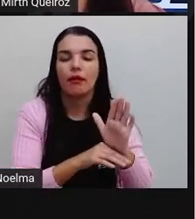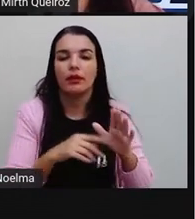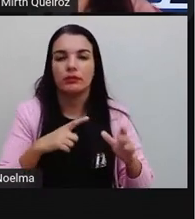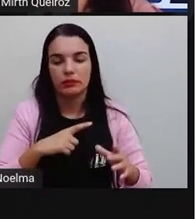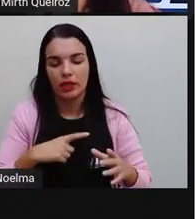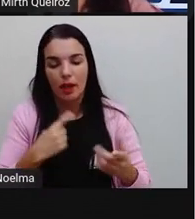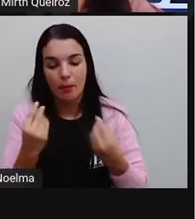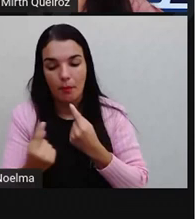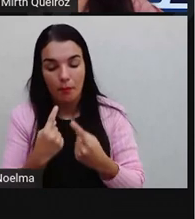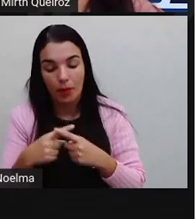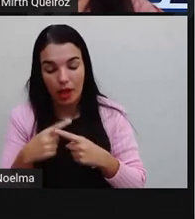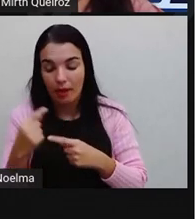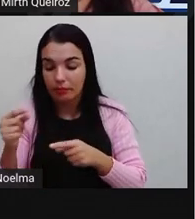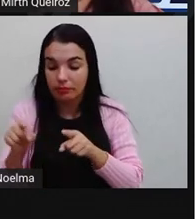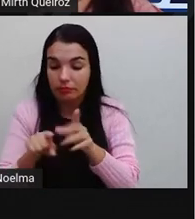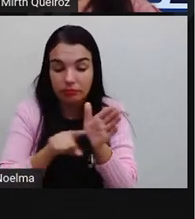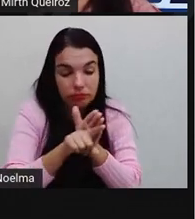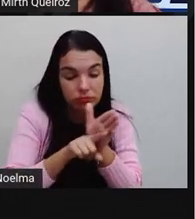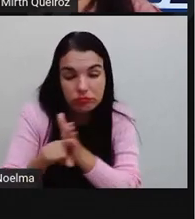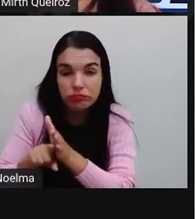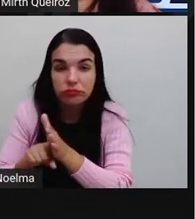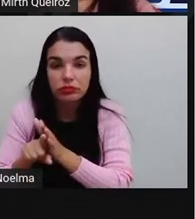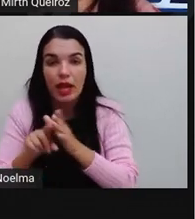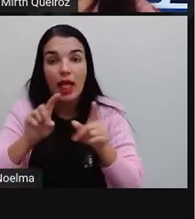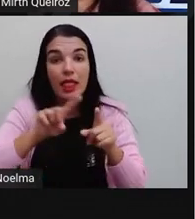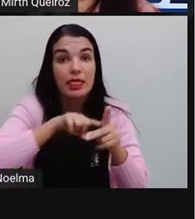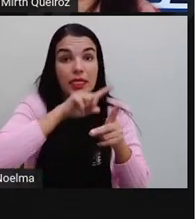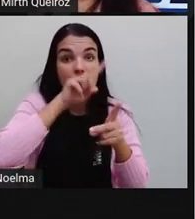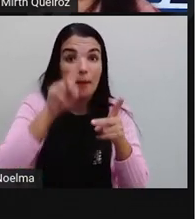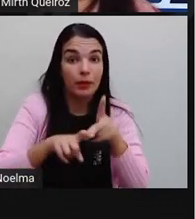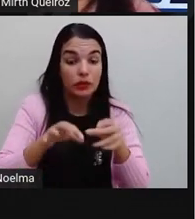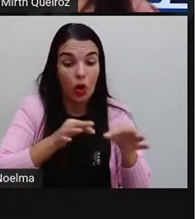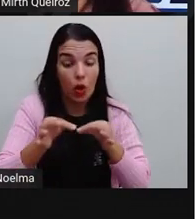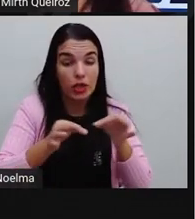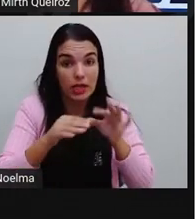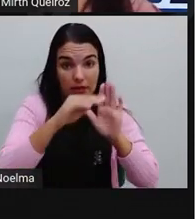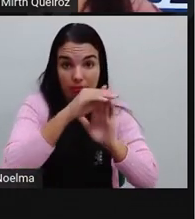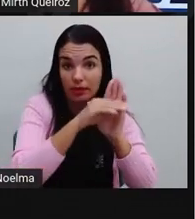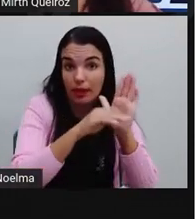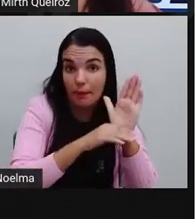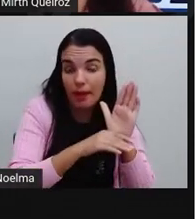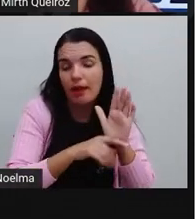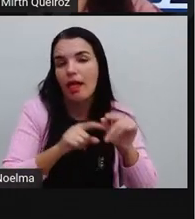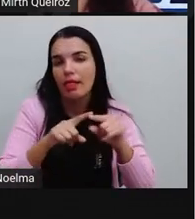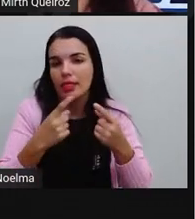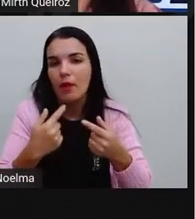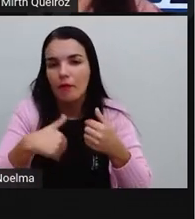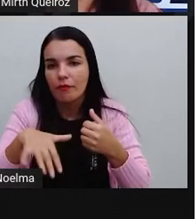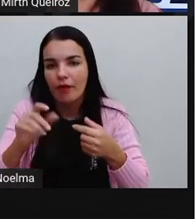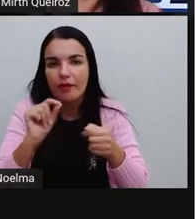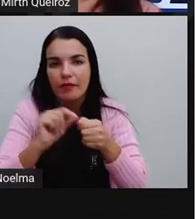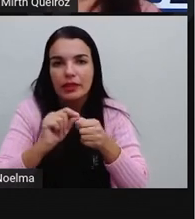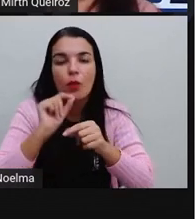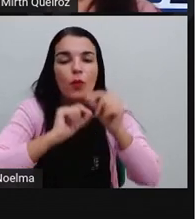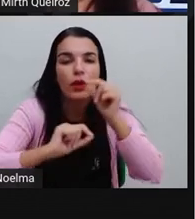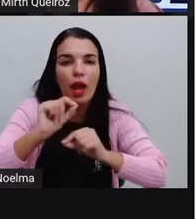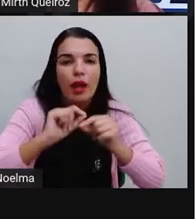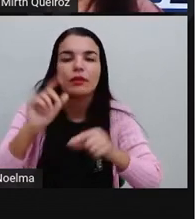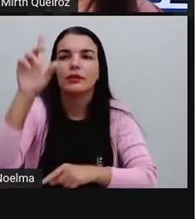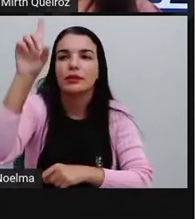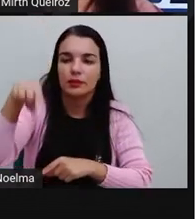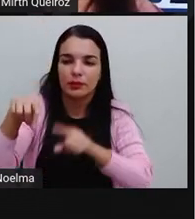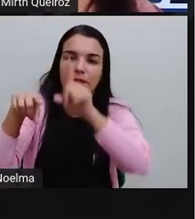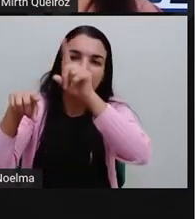analisada aí nessa pesquisa. Após ser organizados em tabela, aí sim, nós vamos fazer